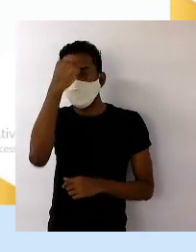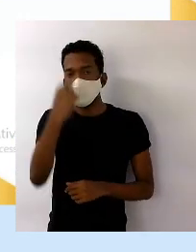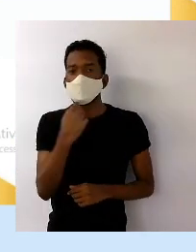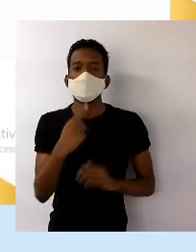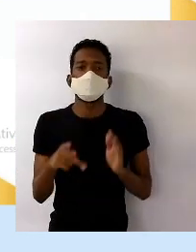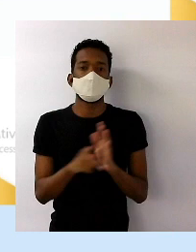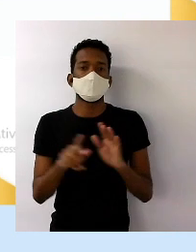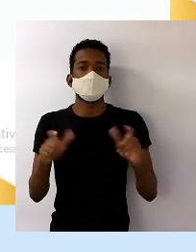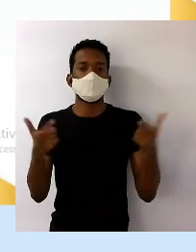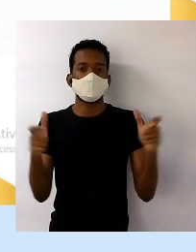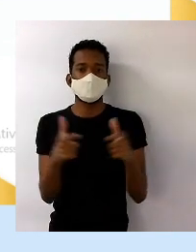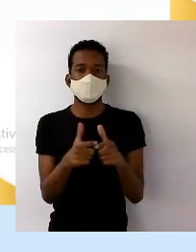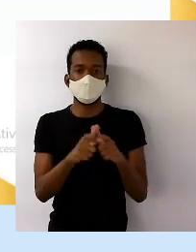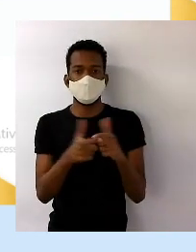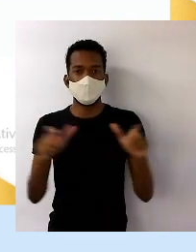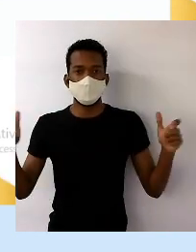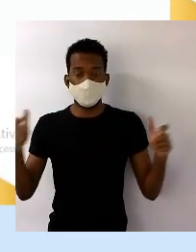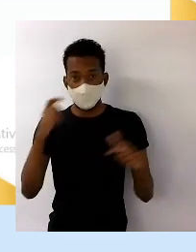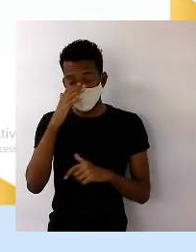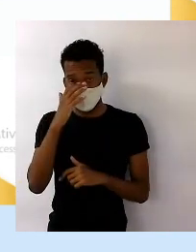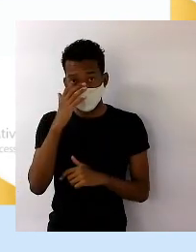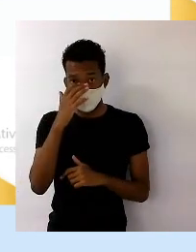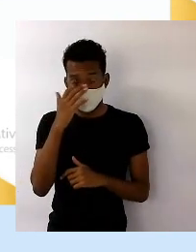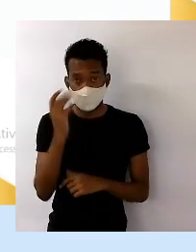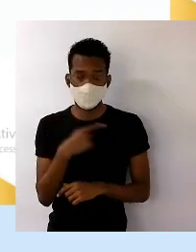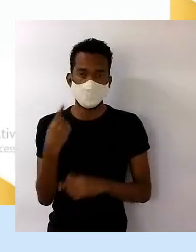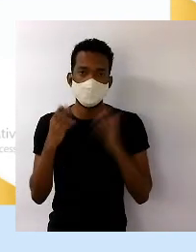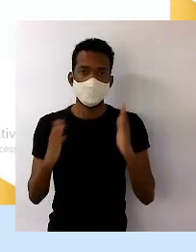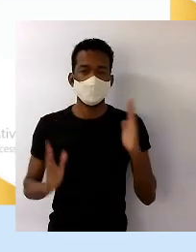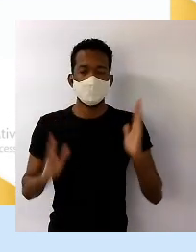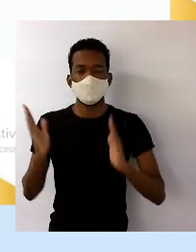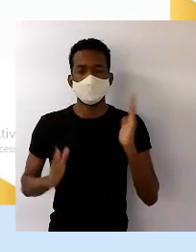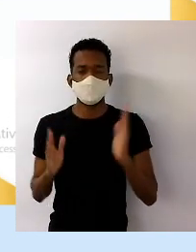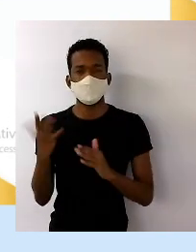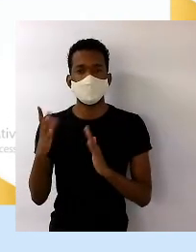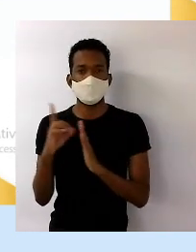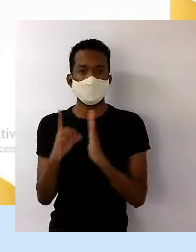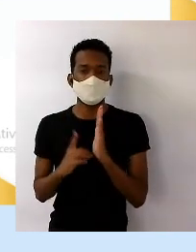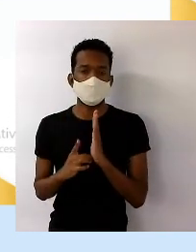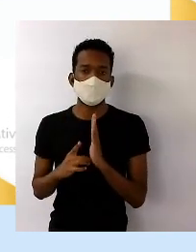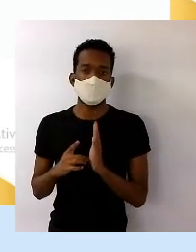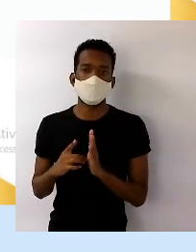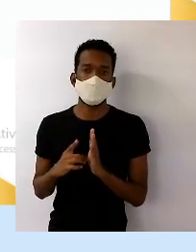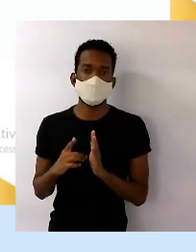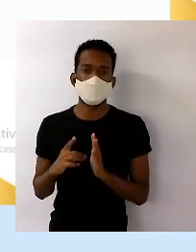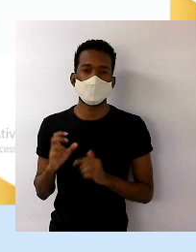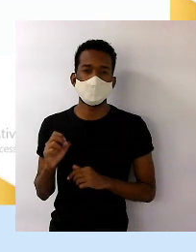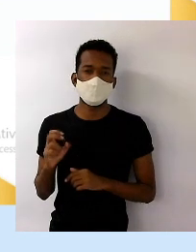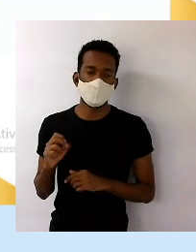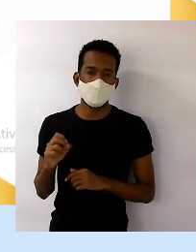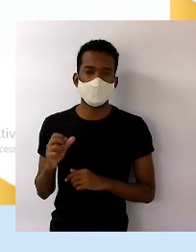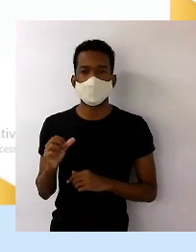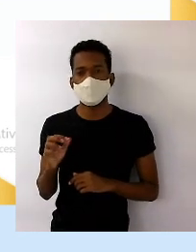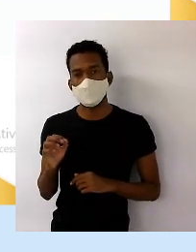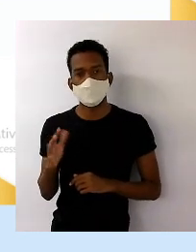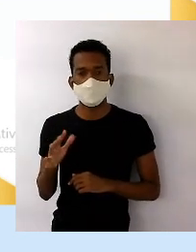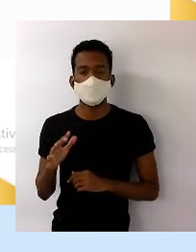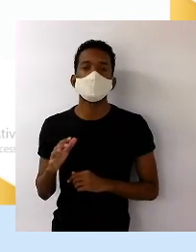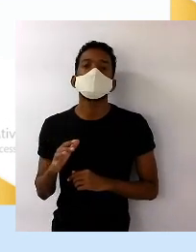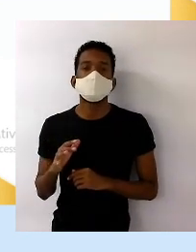demográfico. Nós passamos por uma época, até a década de 50, 60,